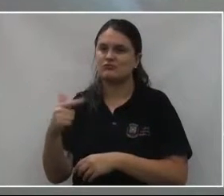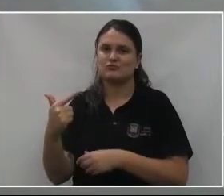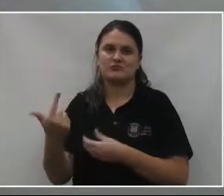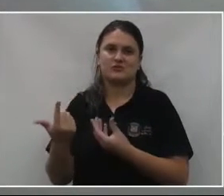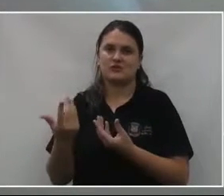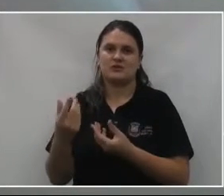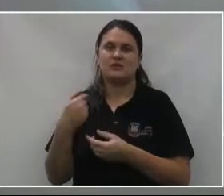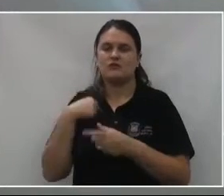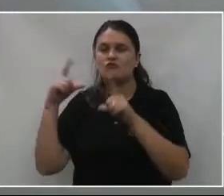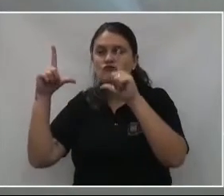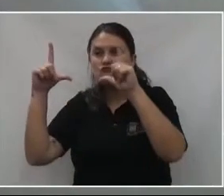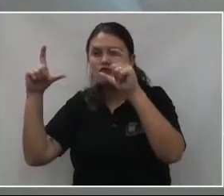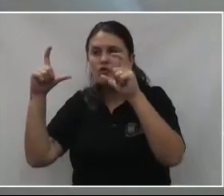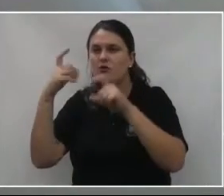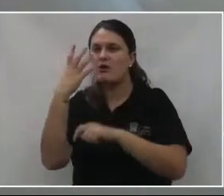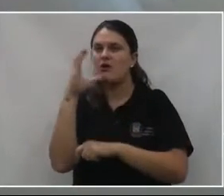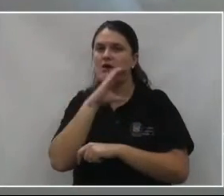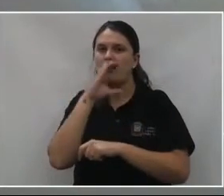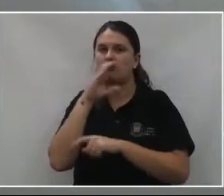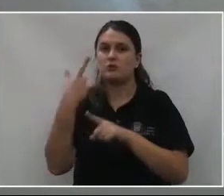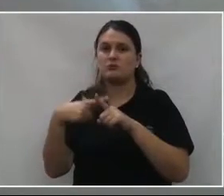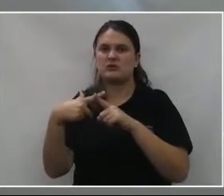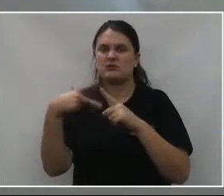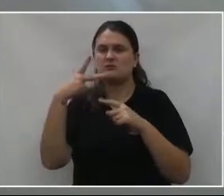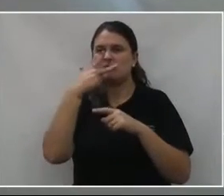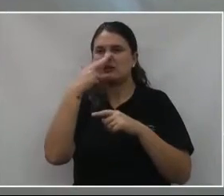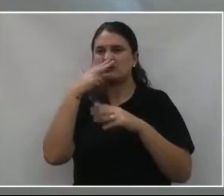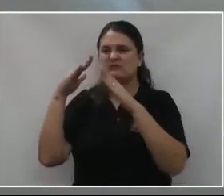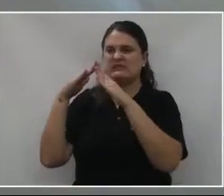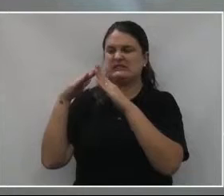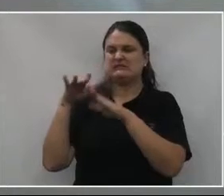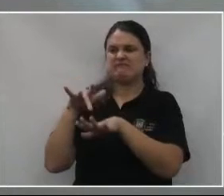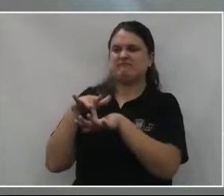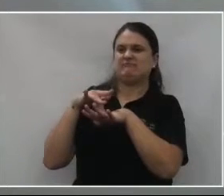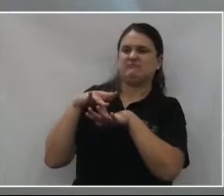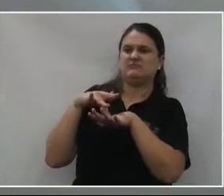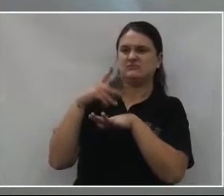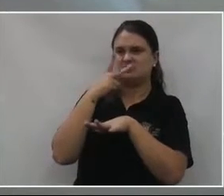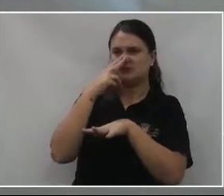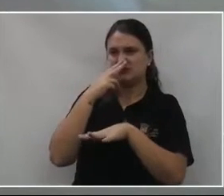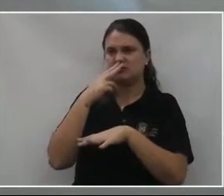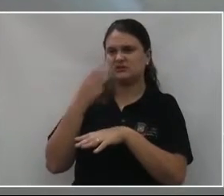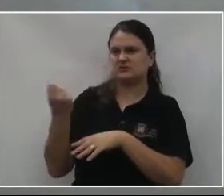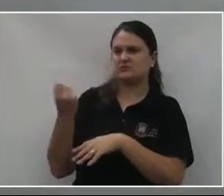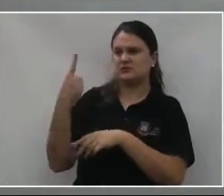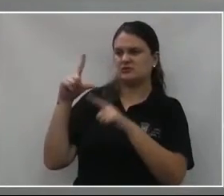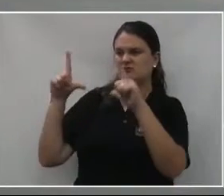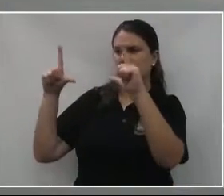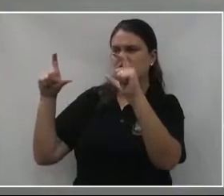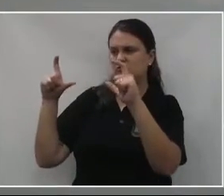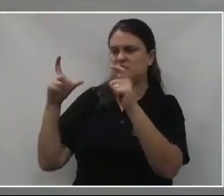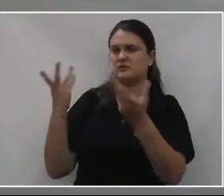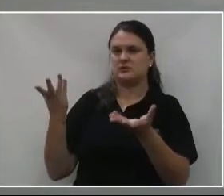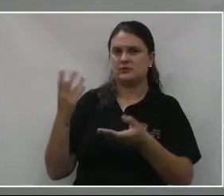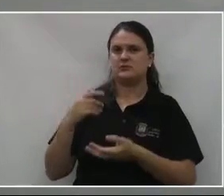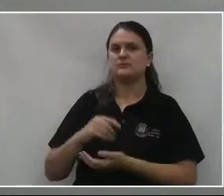Tirei uma foto rápida também, para o morador não se sentir aquado, não se sentir com...